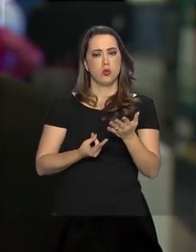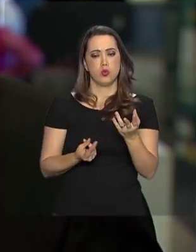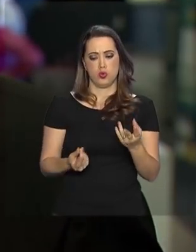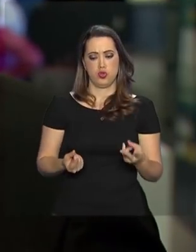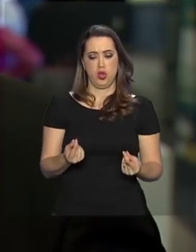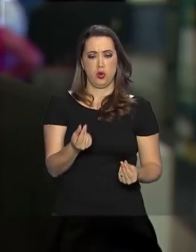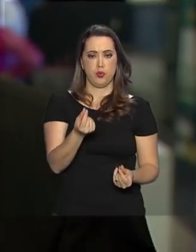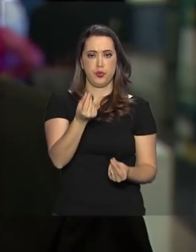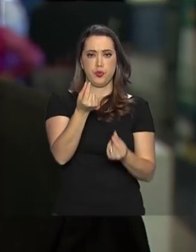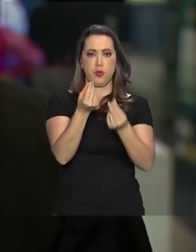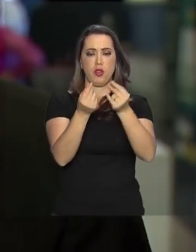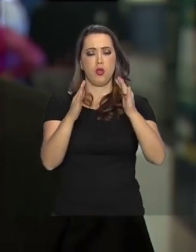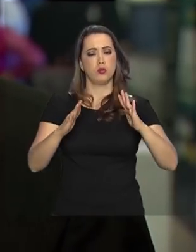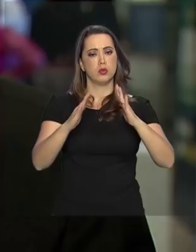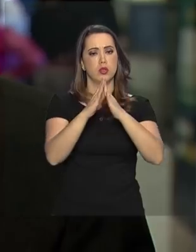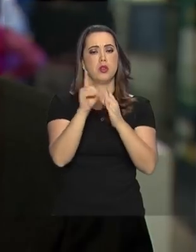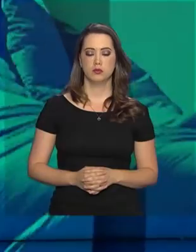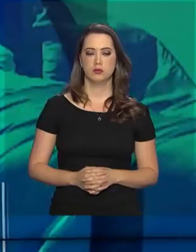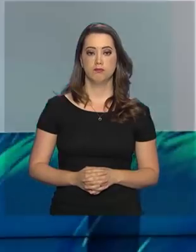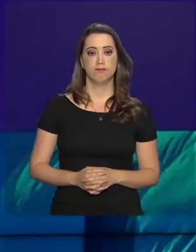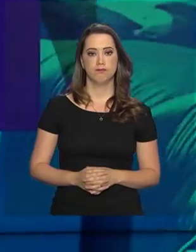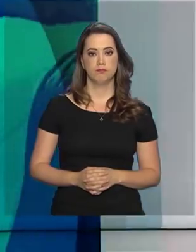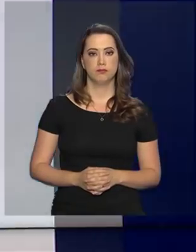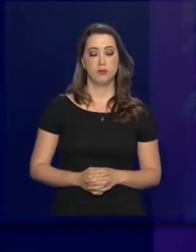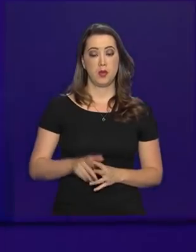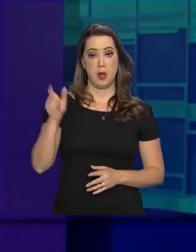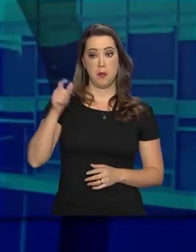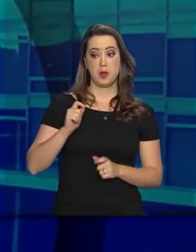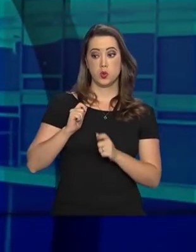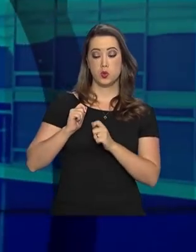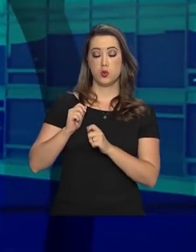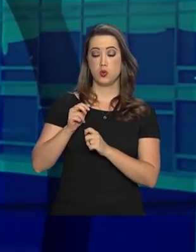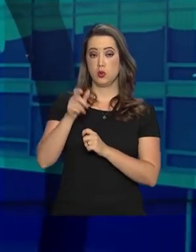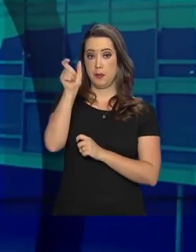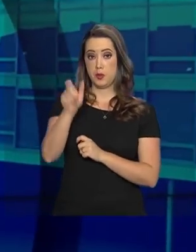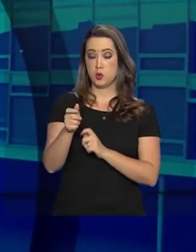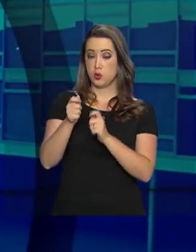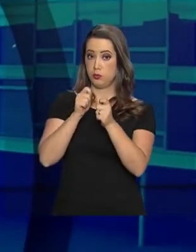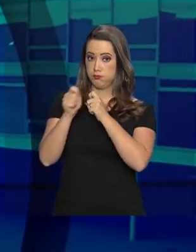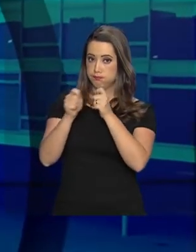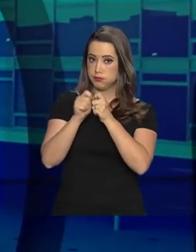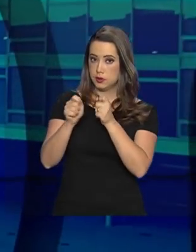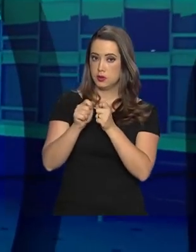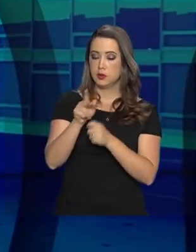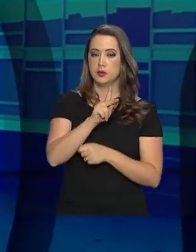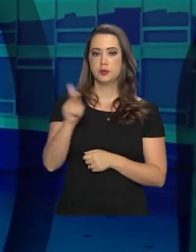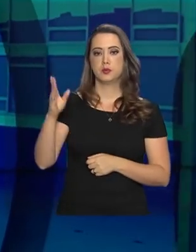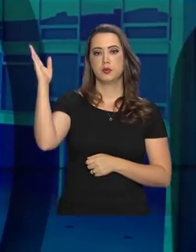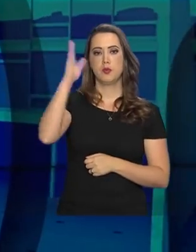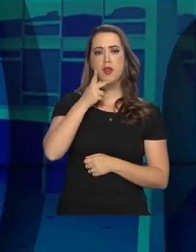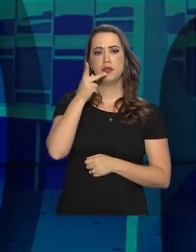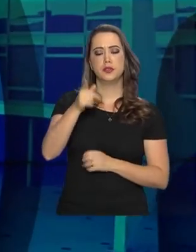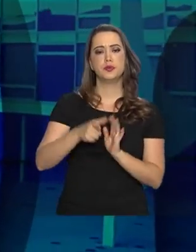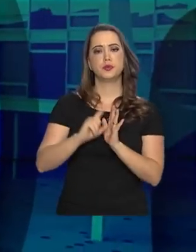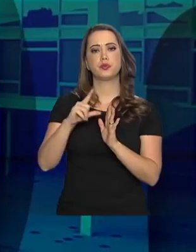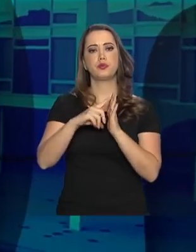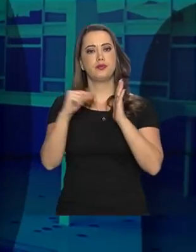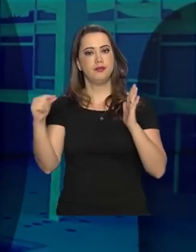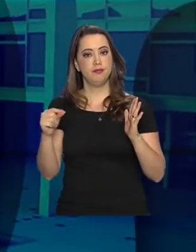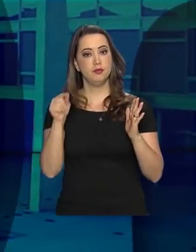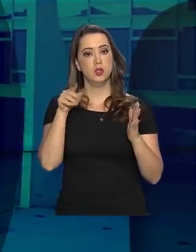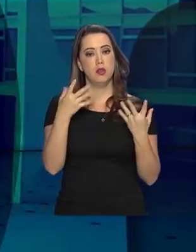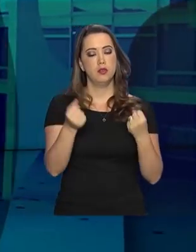ser um processo ótimo para municípios, dessa forma que eles colocam. O porta-voz da Presidência da República falou agora há pouco no Palácio do